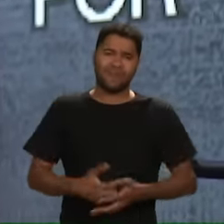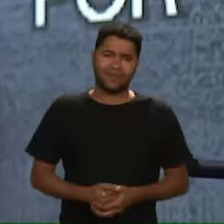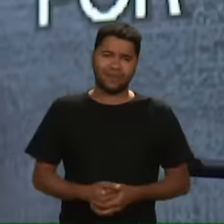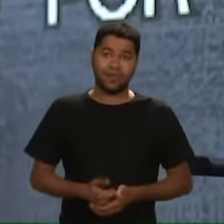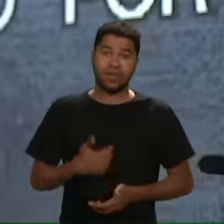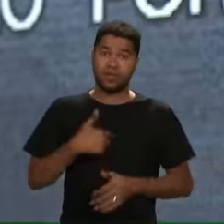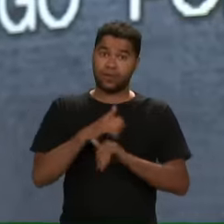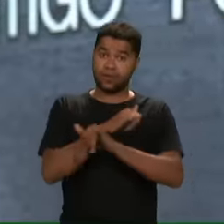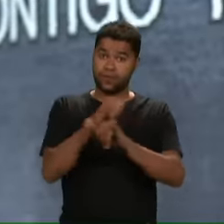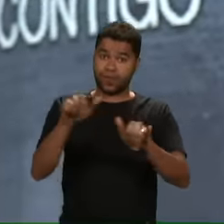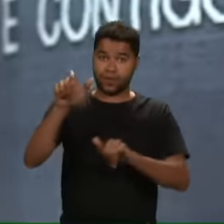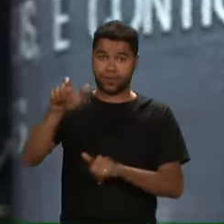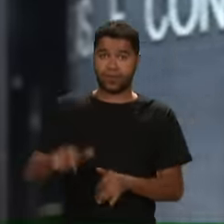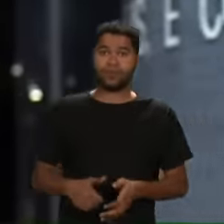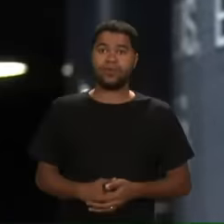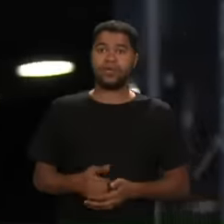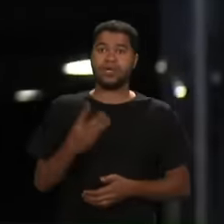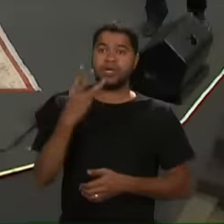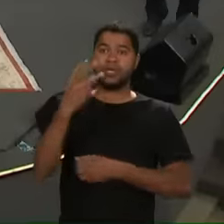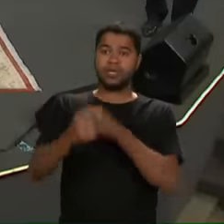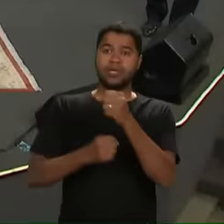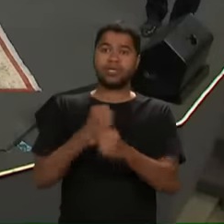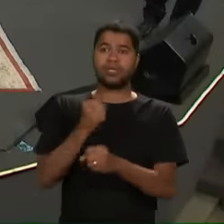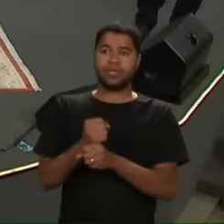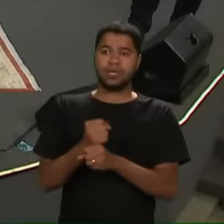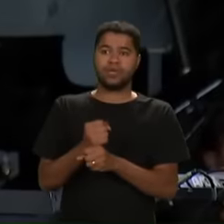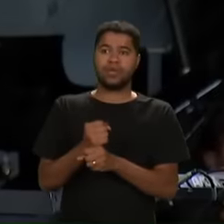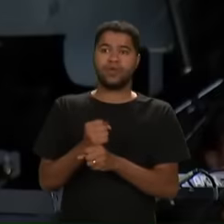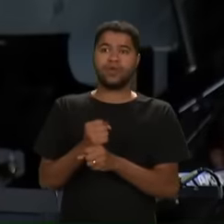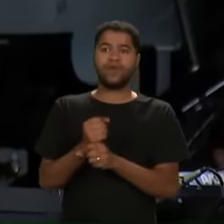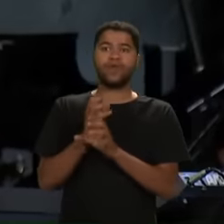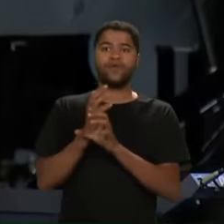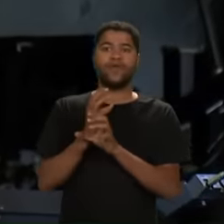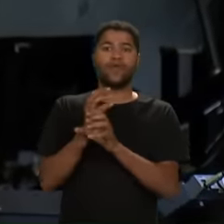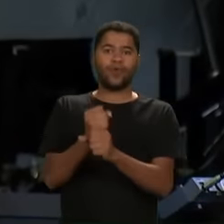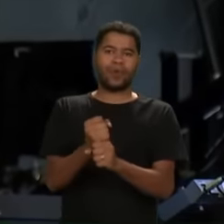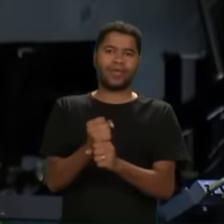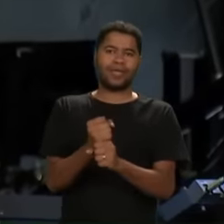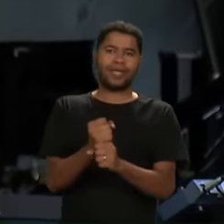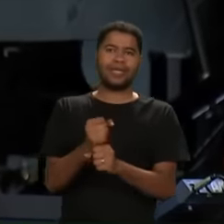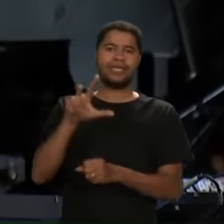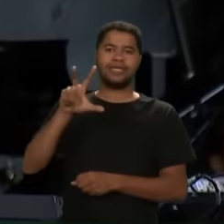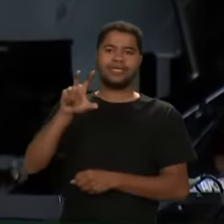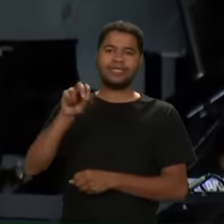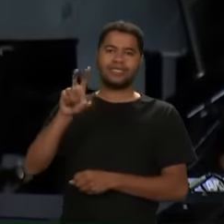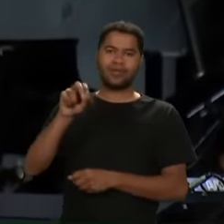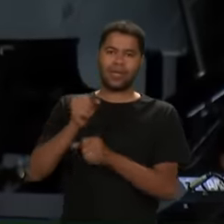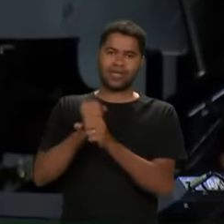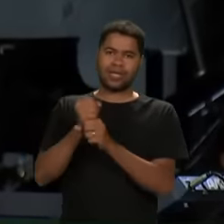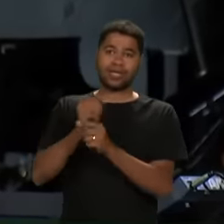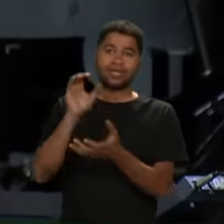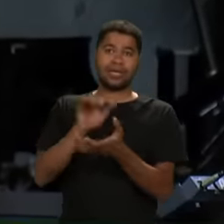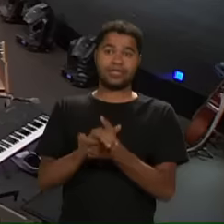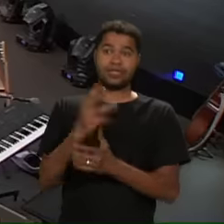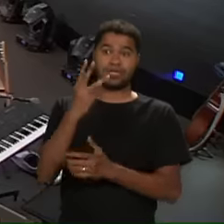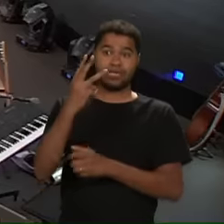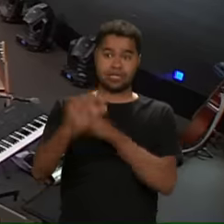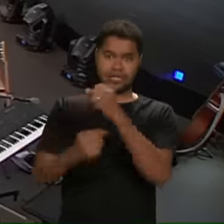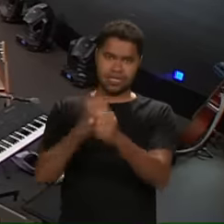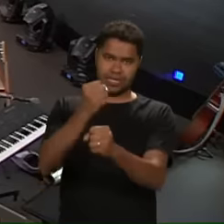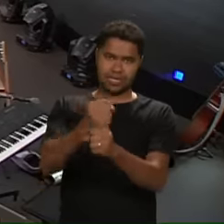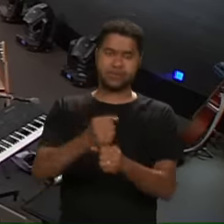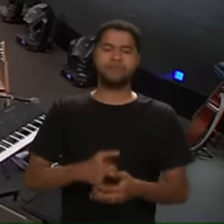Quando eu falo Com alguém Daqui a 3 anos Eu vou completar 50 anos Que eu vou Estar casado Com a Renata Daqui a 3 anos